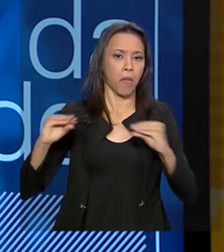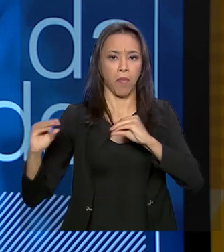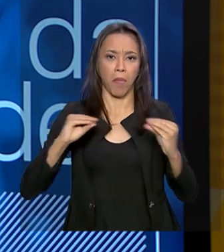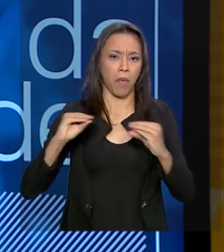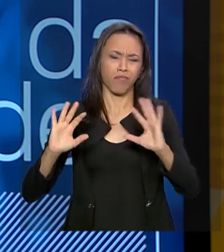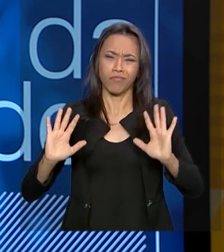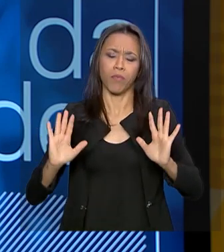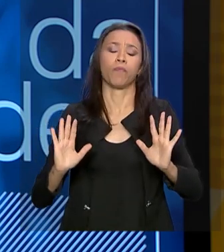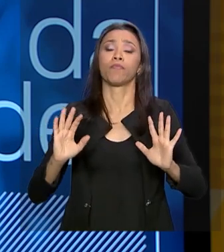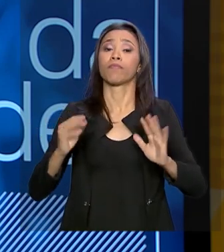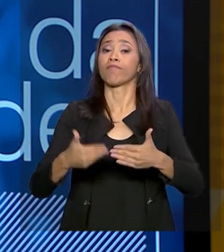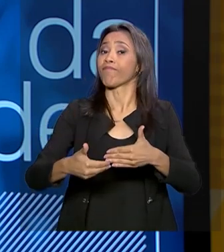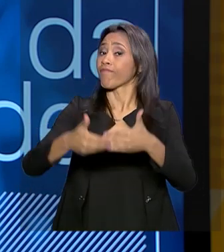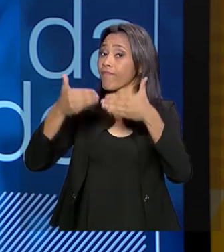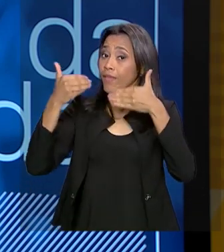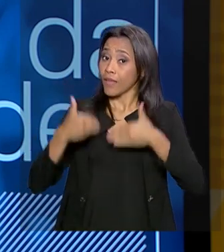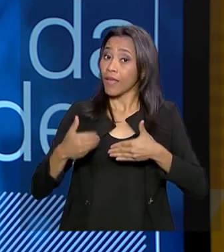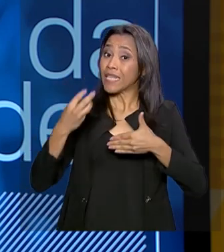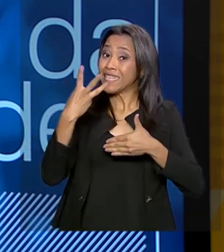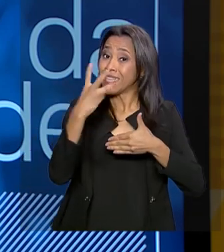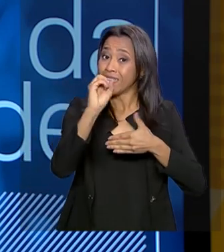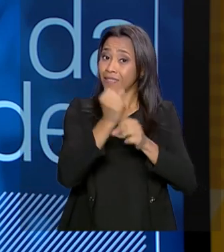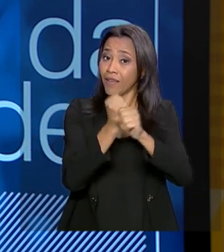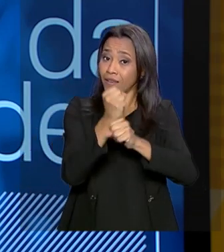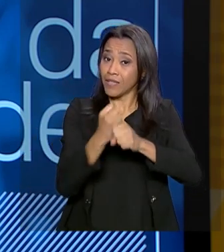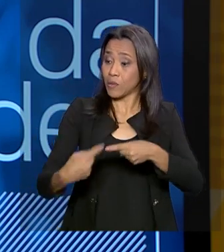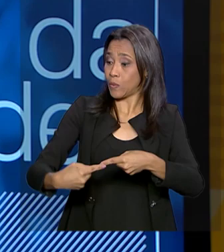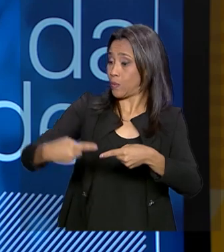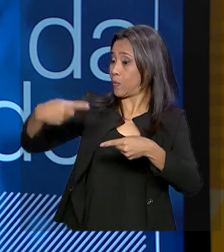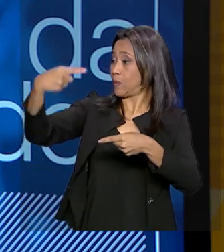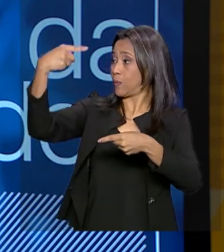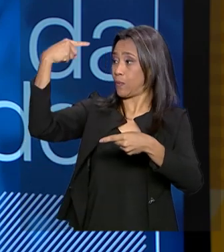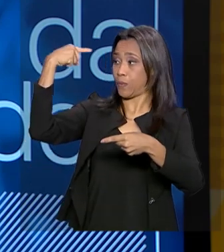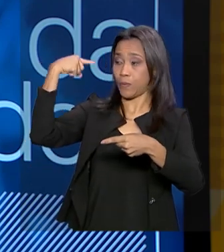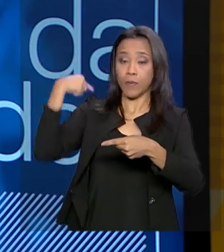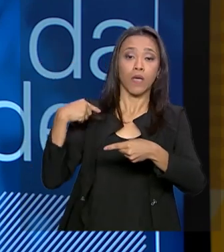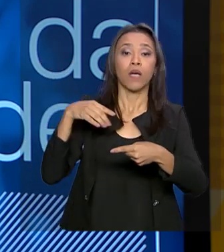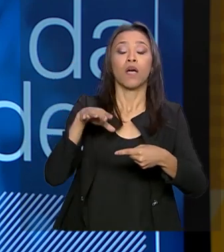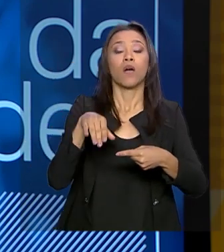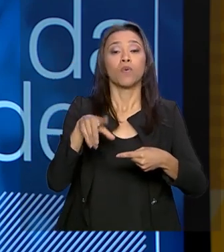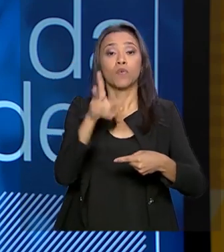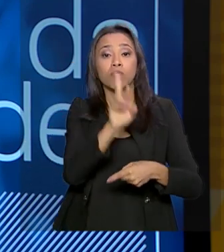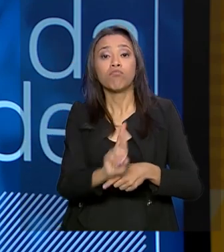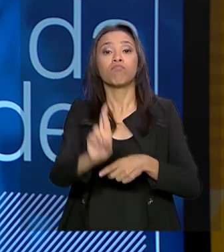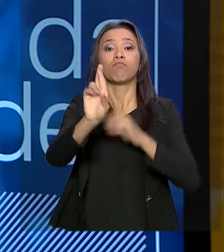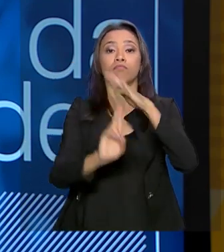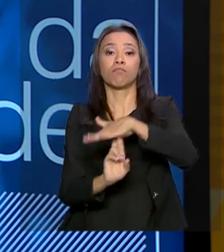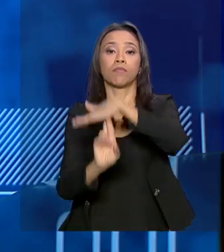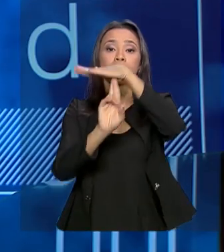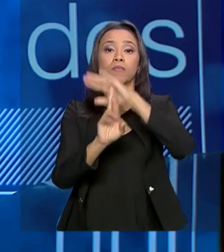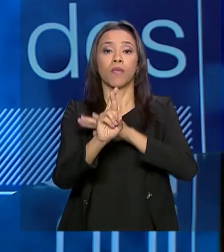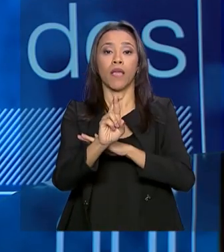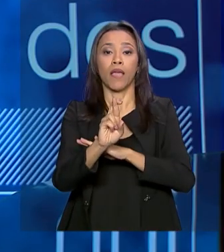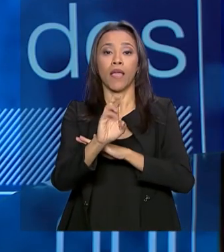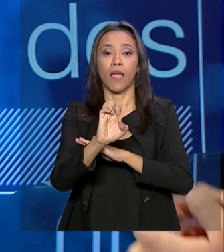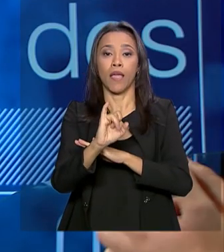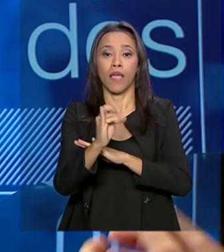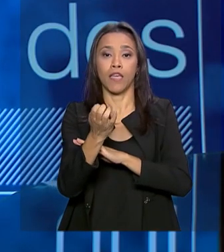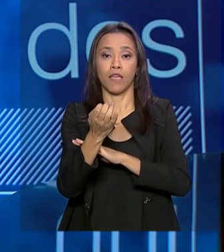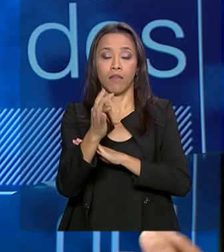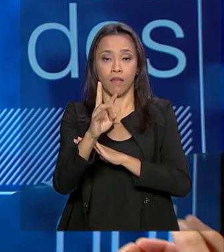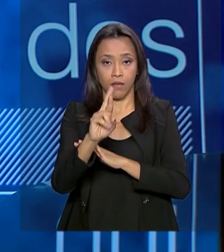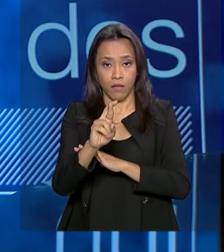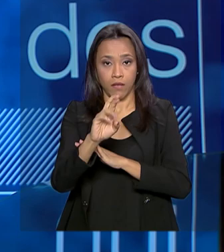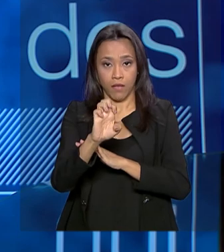30 anos, há 30 anos, os reitores vêm pedindo para que eles tenham acesso direto à receita própria. Então, esse é o